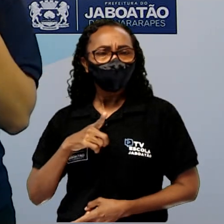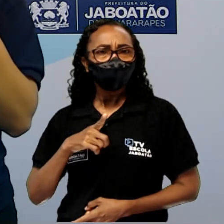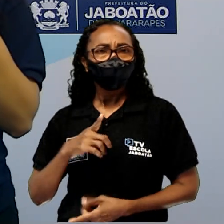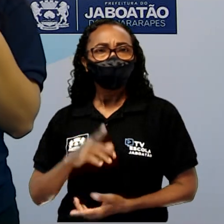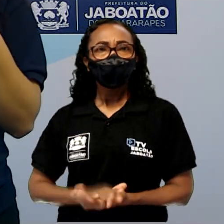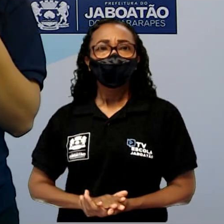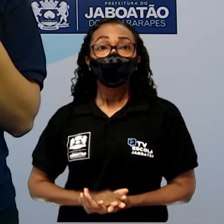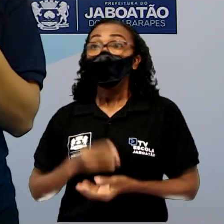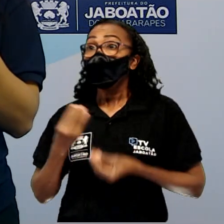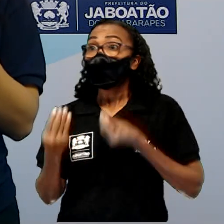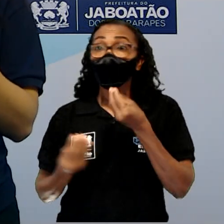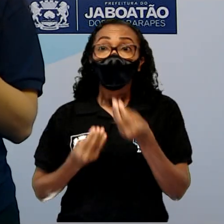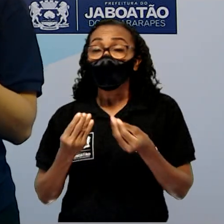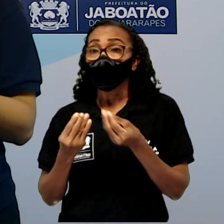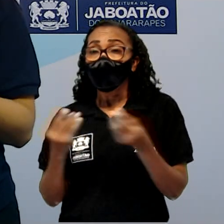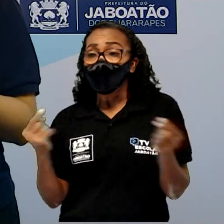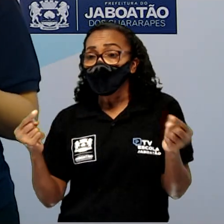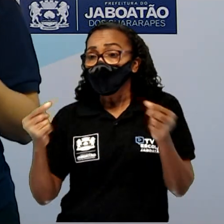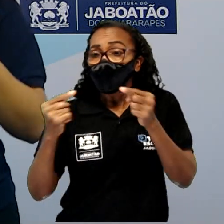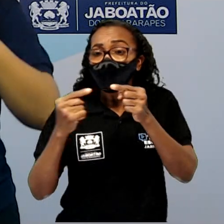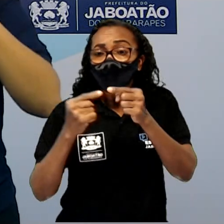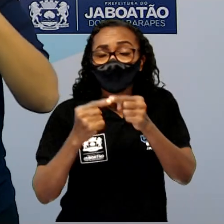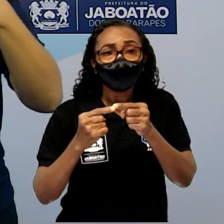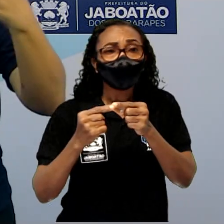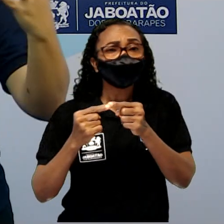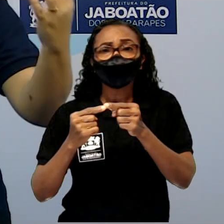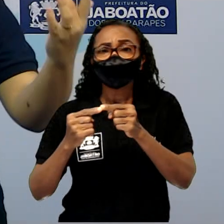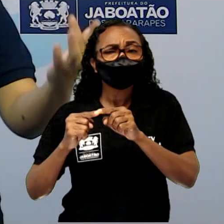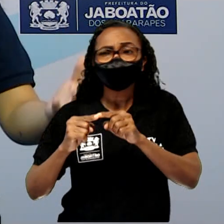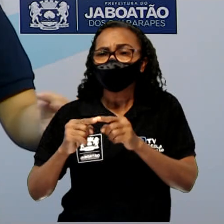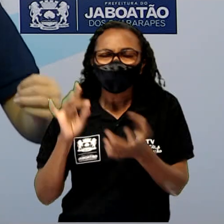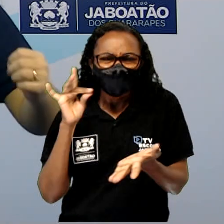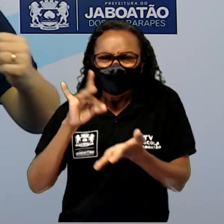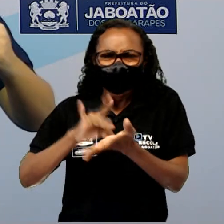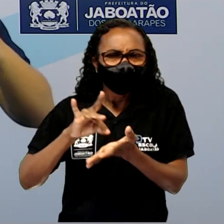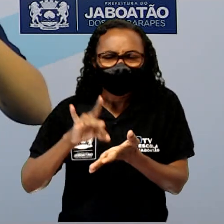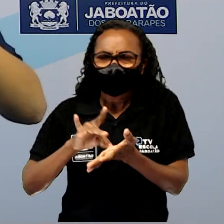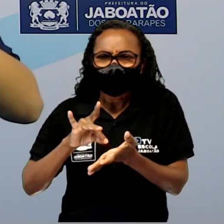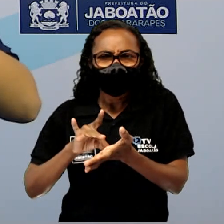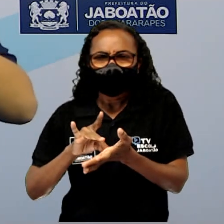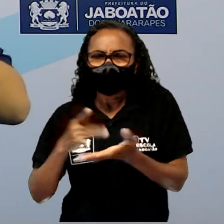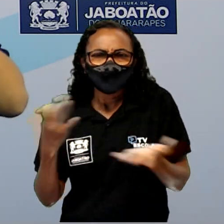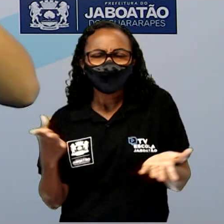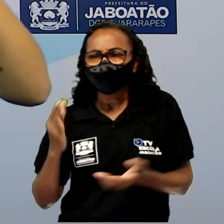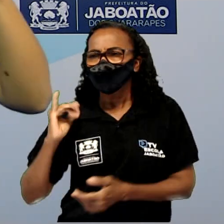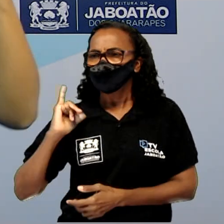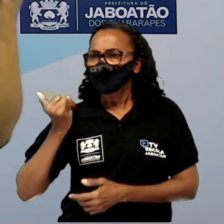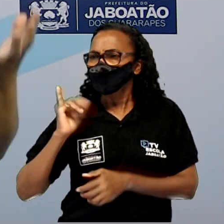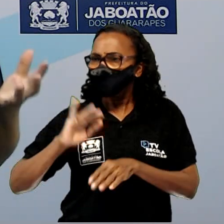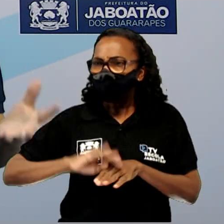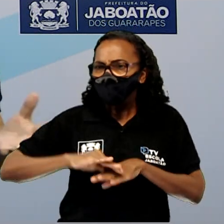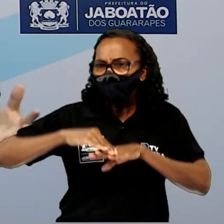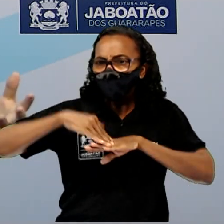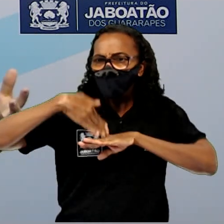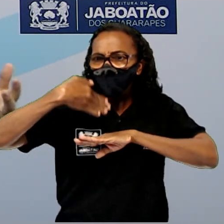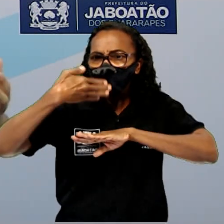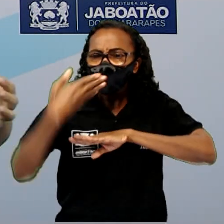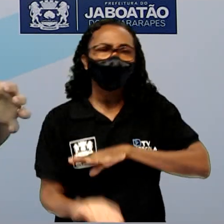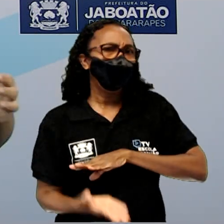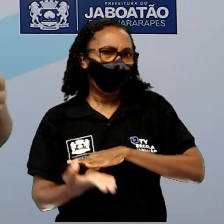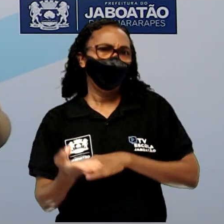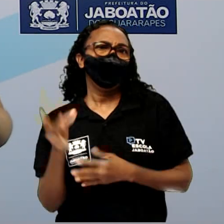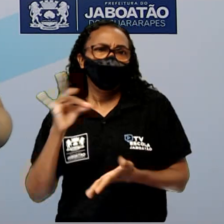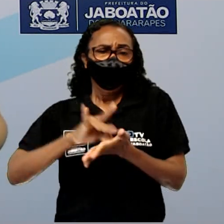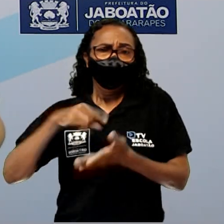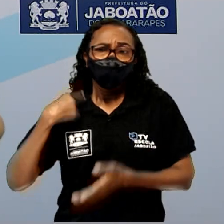como a transferência, né? Não tem nada a ver com a realidade, não Uma narrativa que está fora do que é real nas nossas